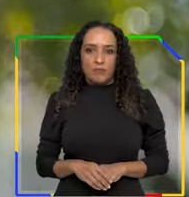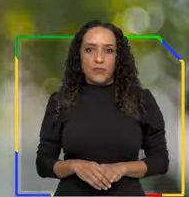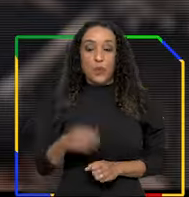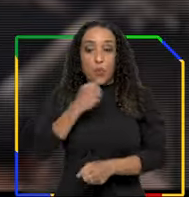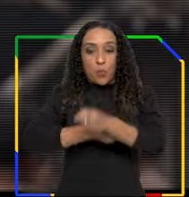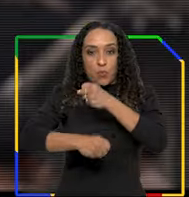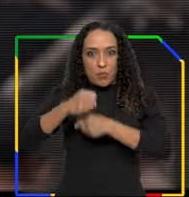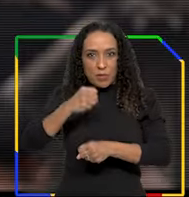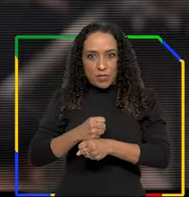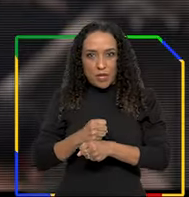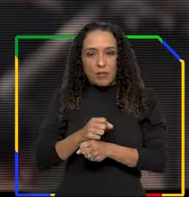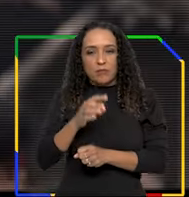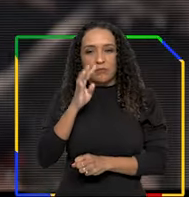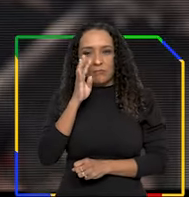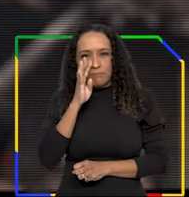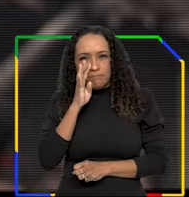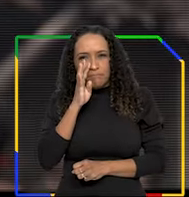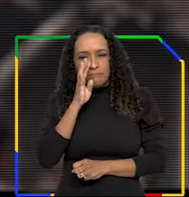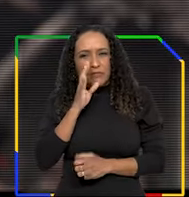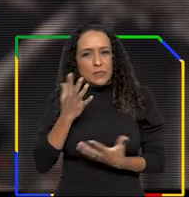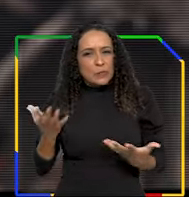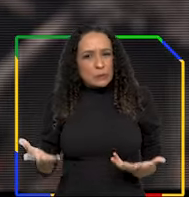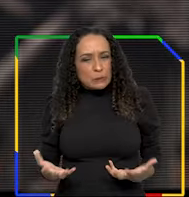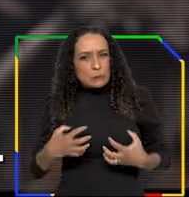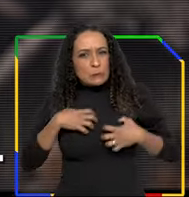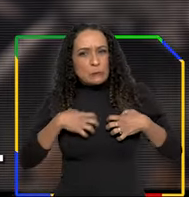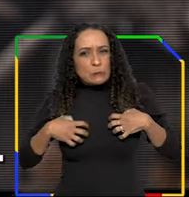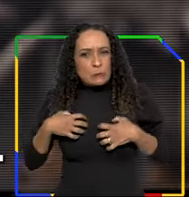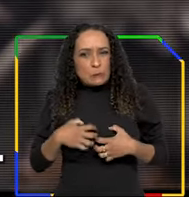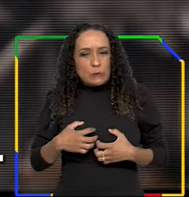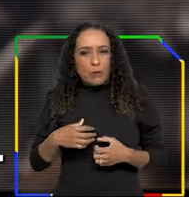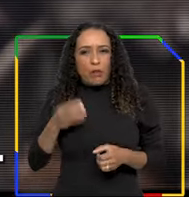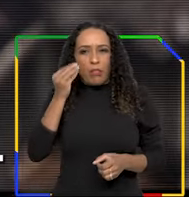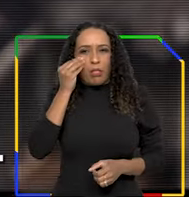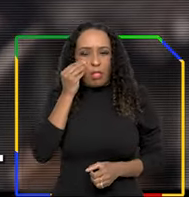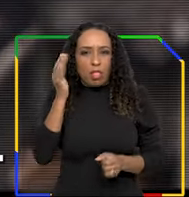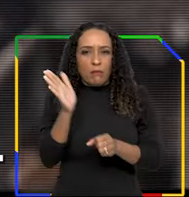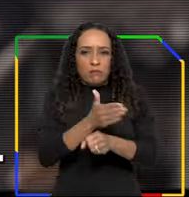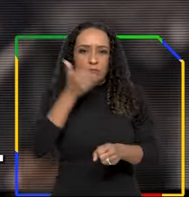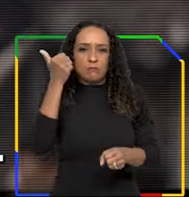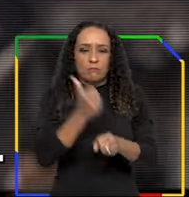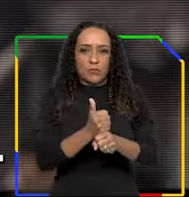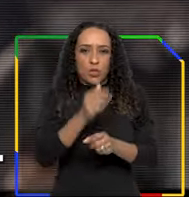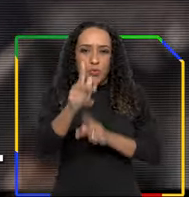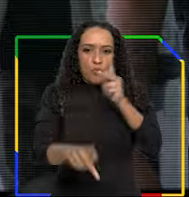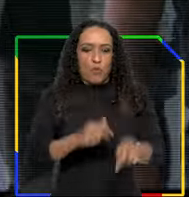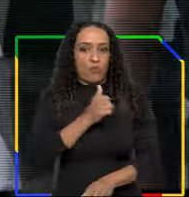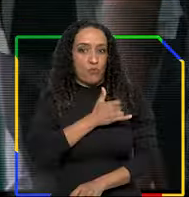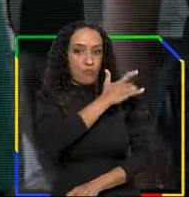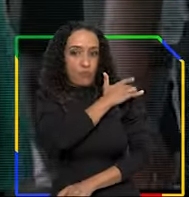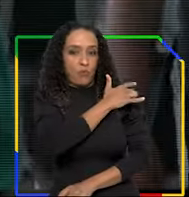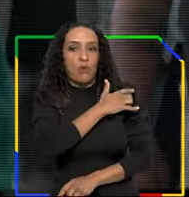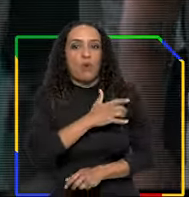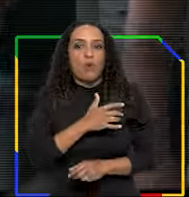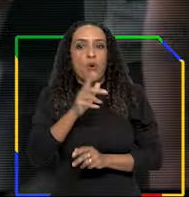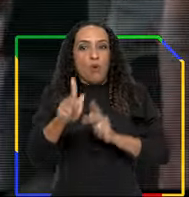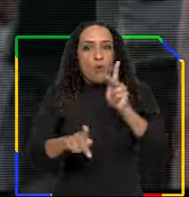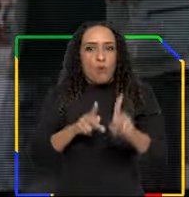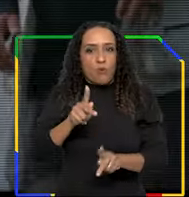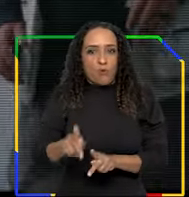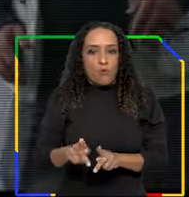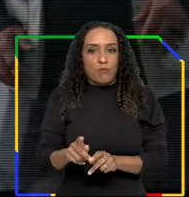brasileira. No ano passado, assistimos horrorizados a tentativa de genocídio do povo Yanomami. O governo reagiu